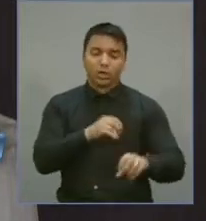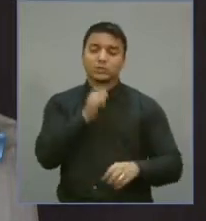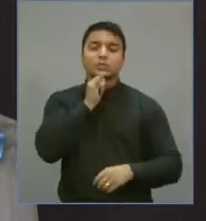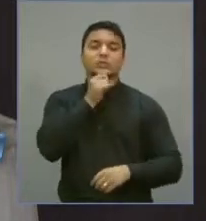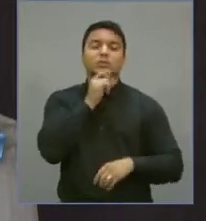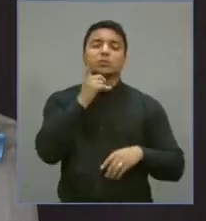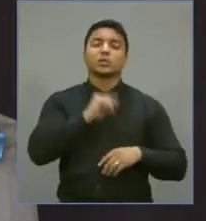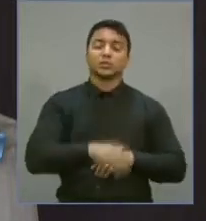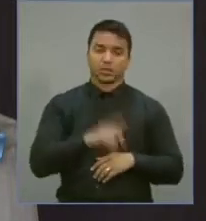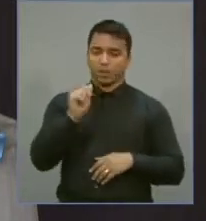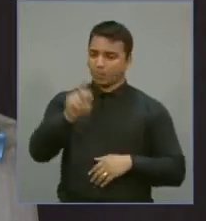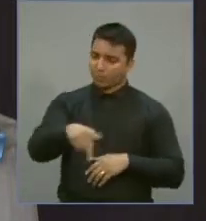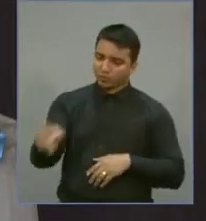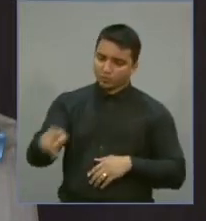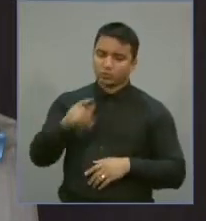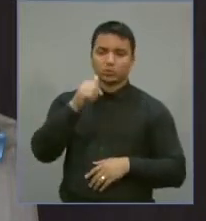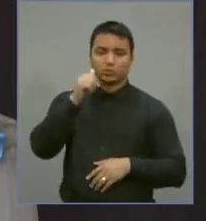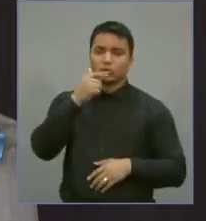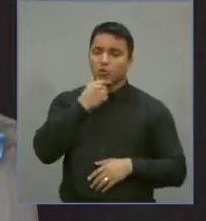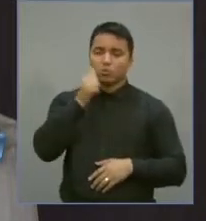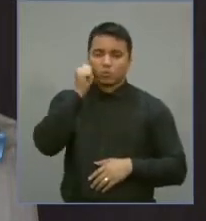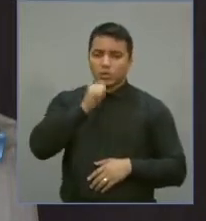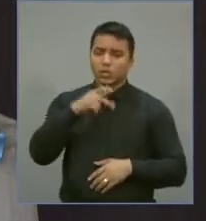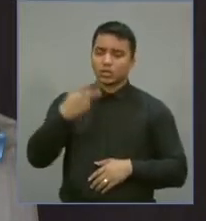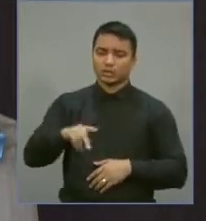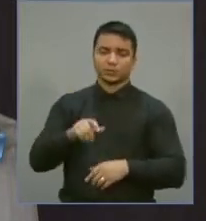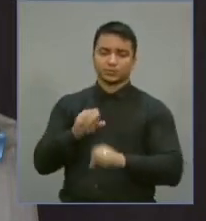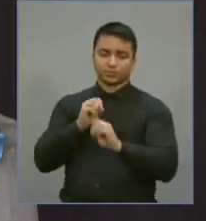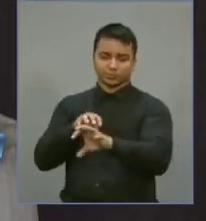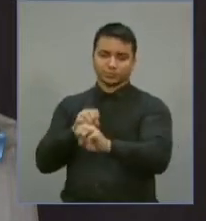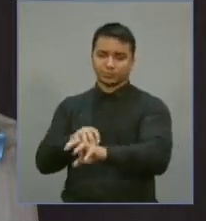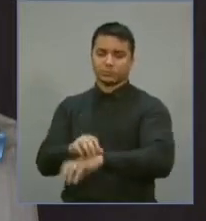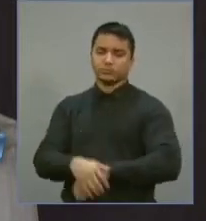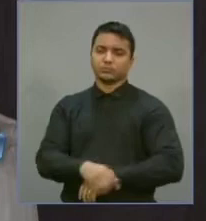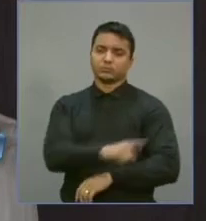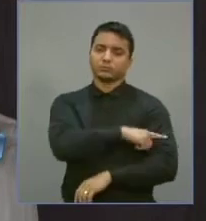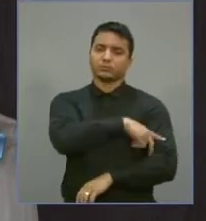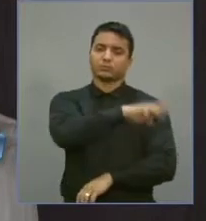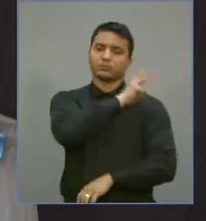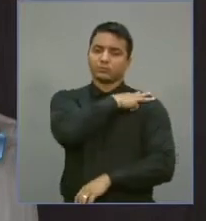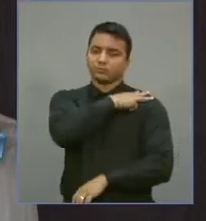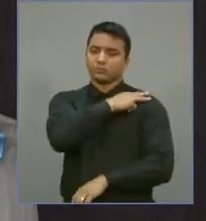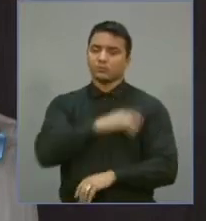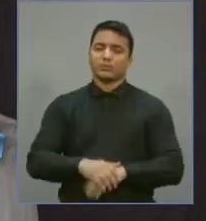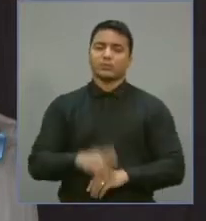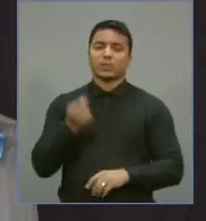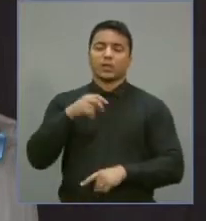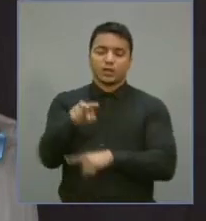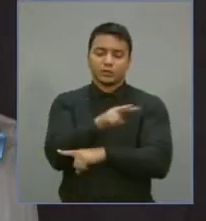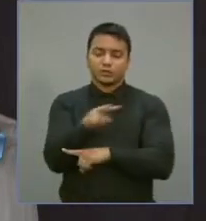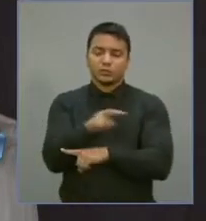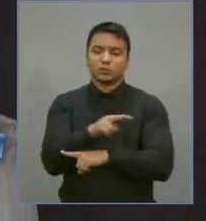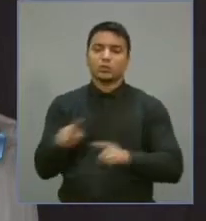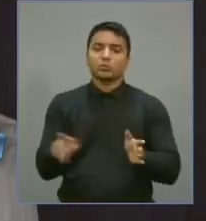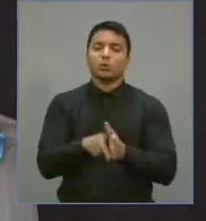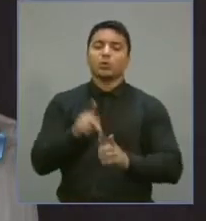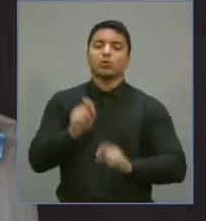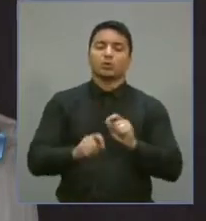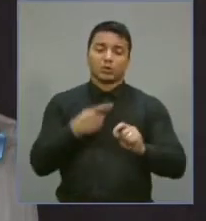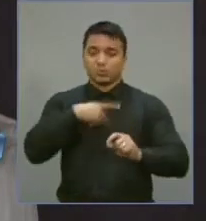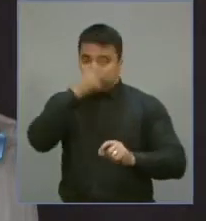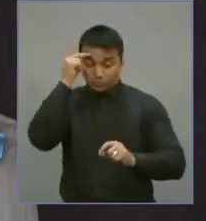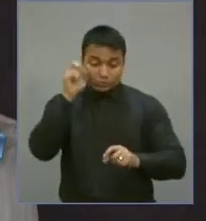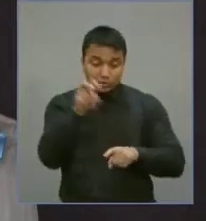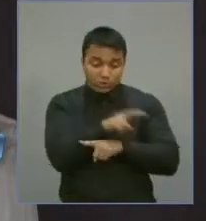por exemplo, são os professores e professoras da educação básica. Quem faz a gestão fiscal do Estado do Ceará? Os